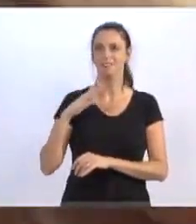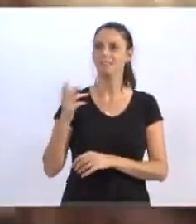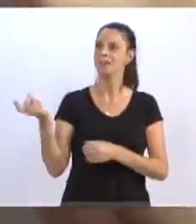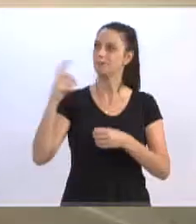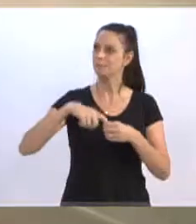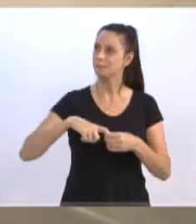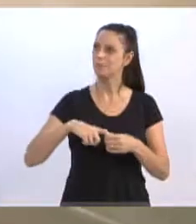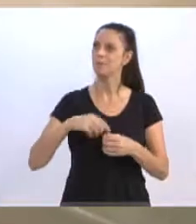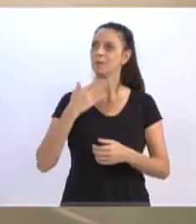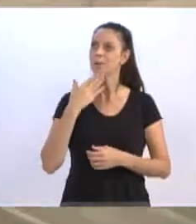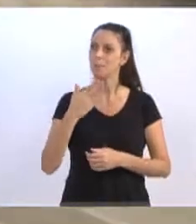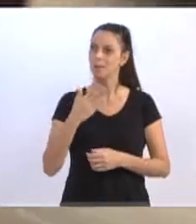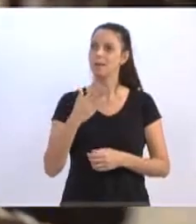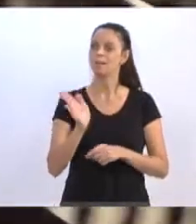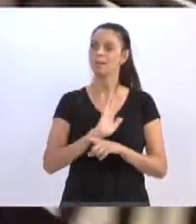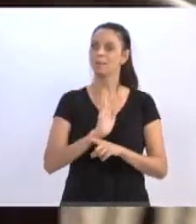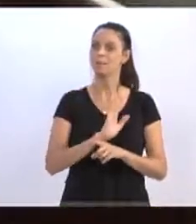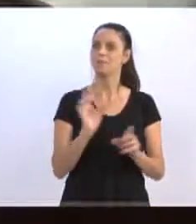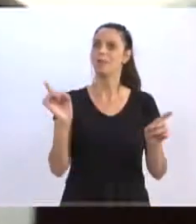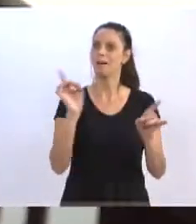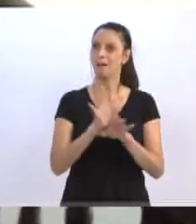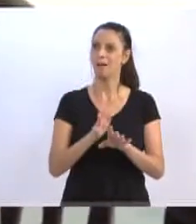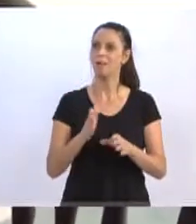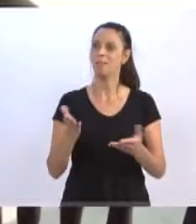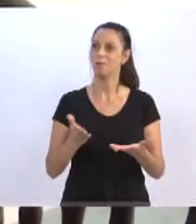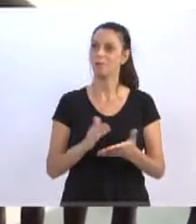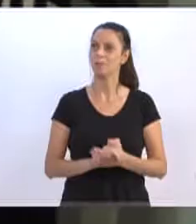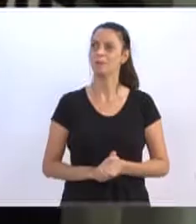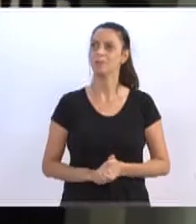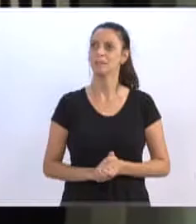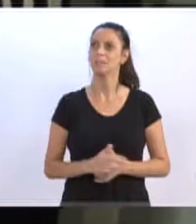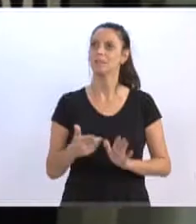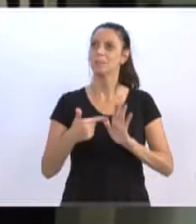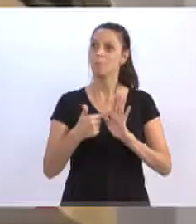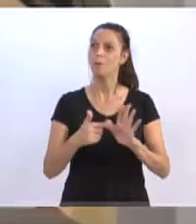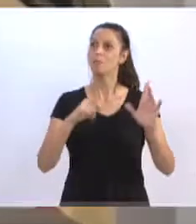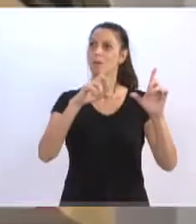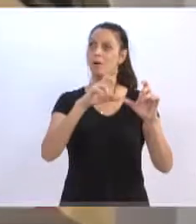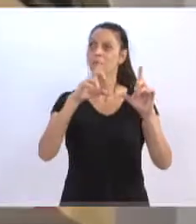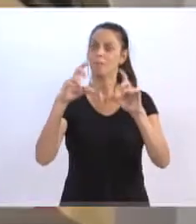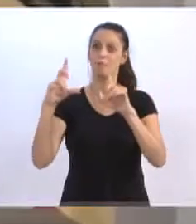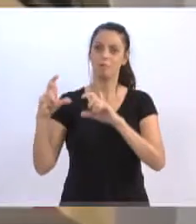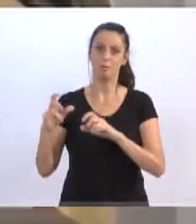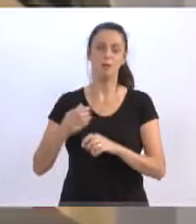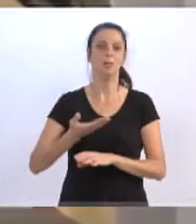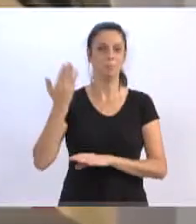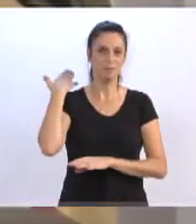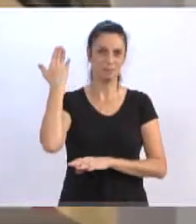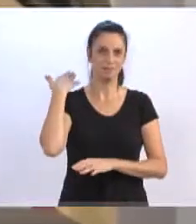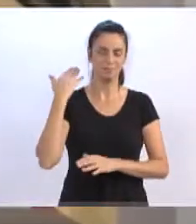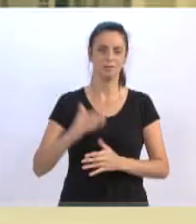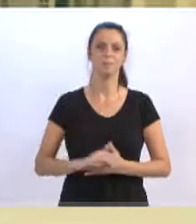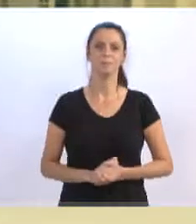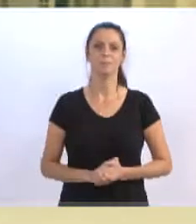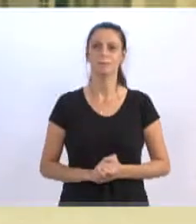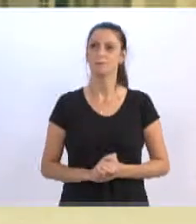pedir que termine o vídeo aqui, a TVL, e que mostre as fotos daquele prédio